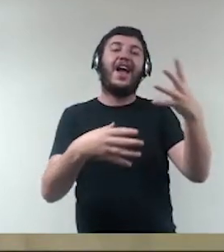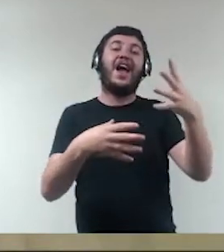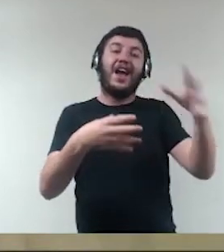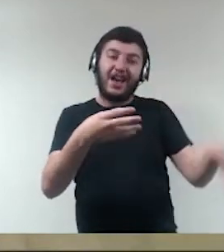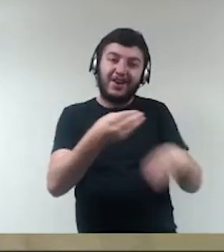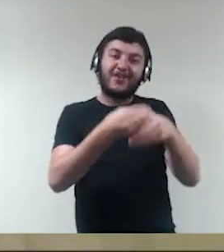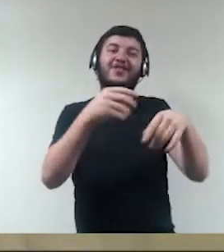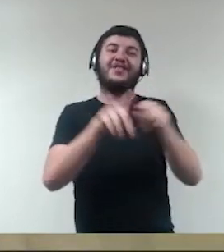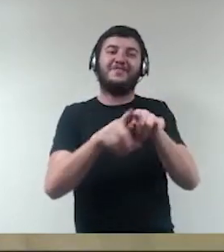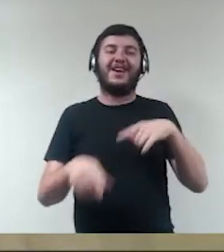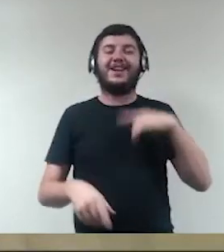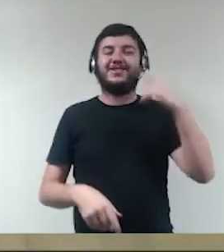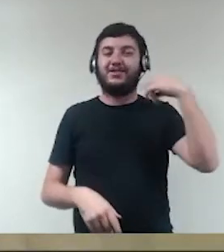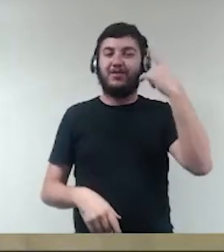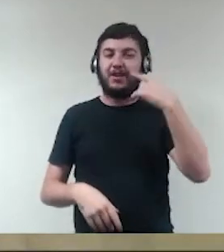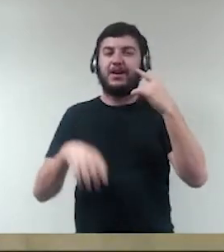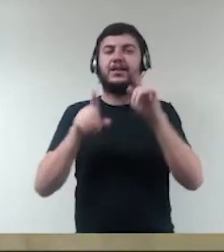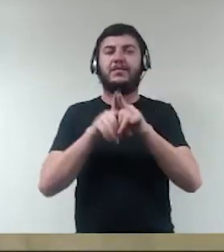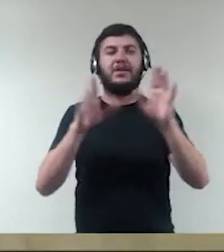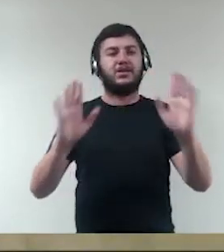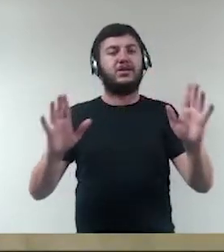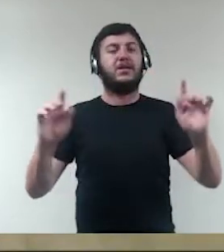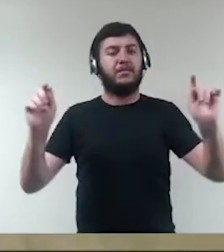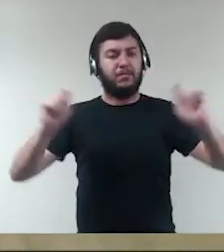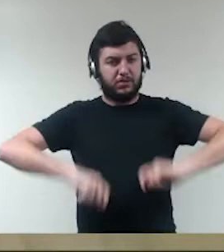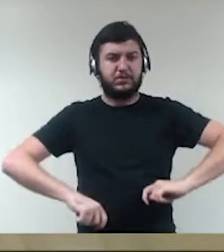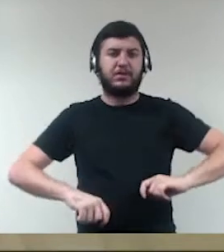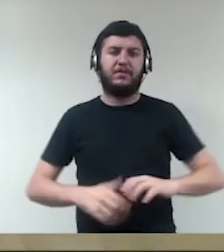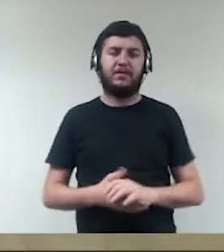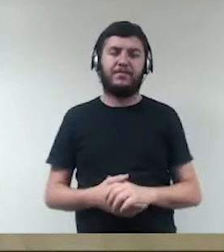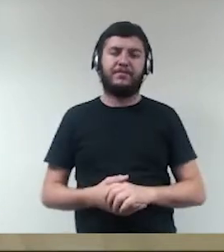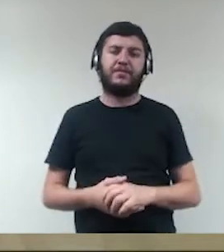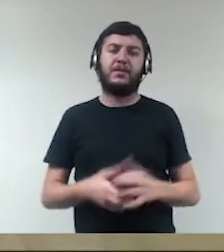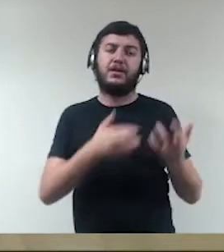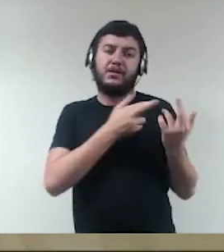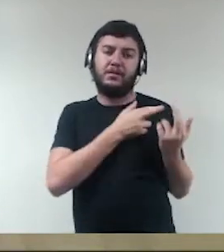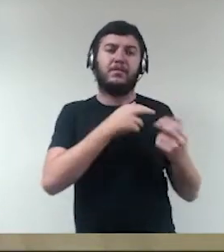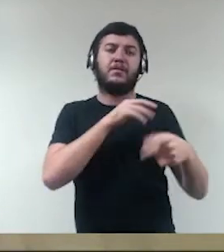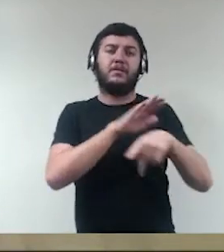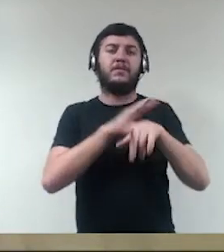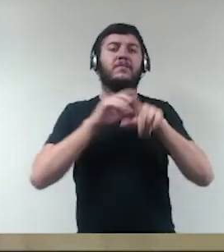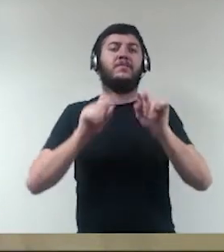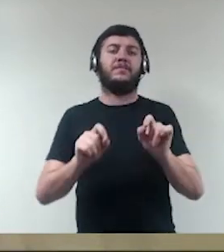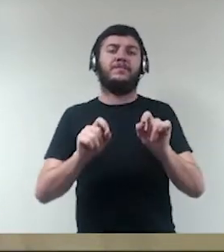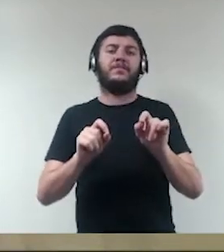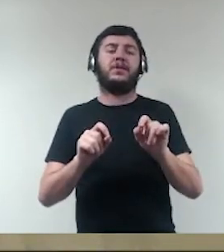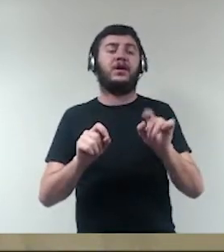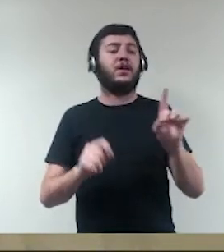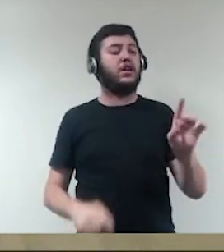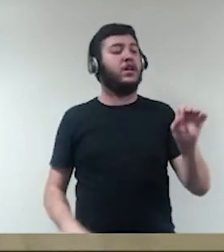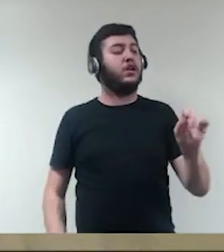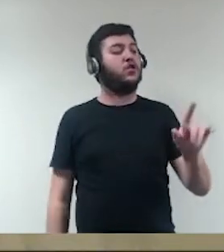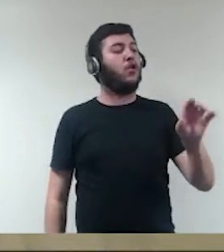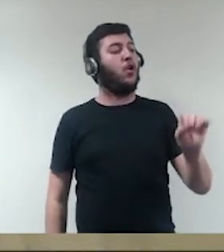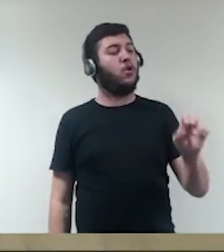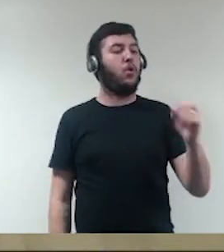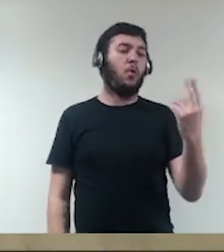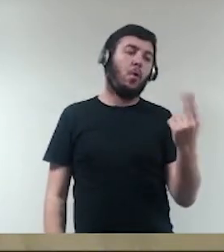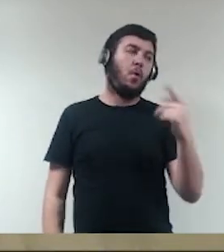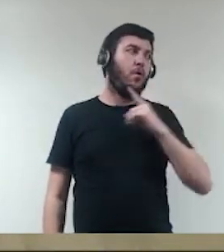os coloca nessa situação de possibilidade, de responsabilização apenas com dolo ou fraude, né,